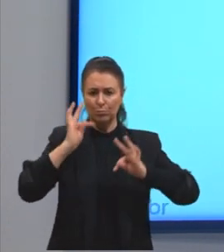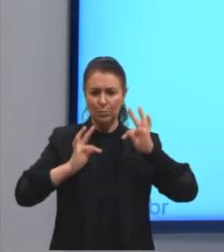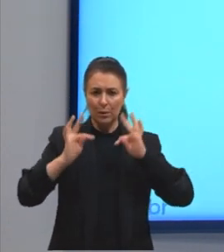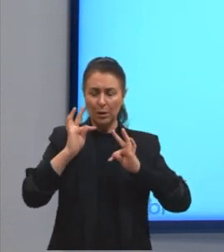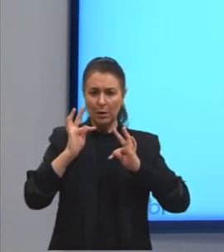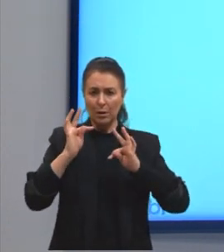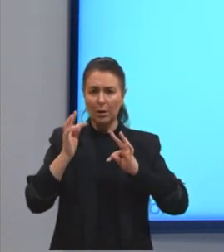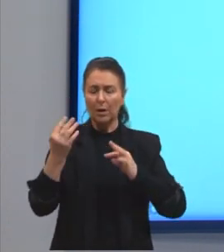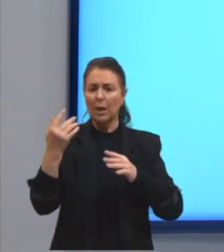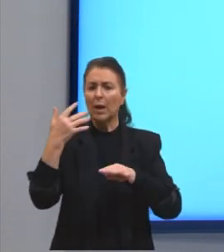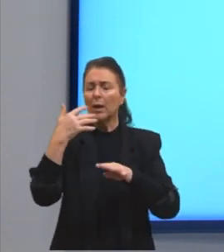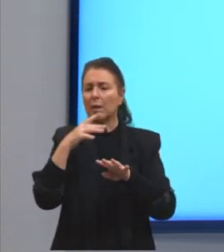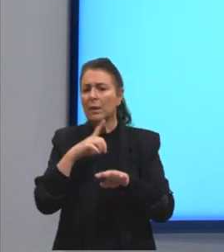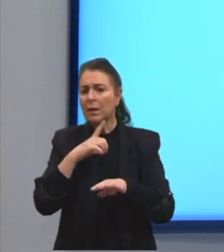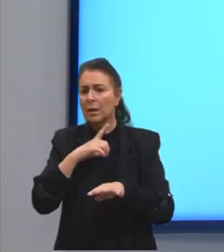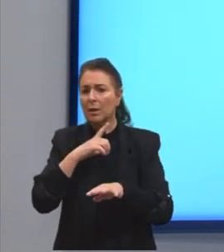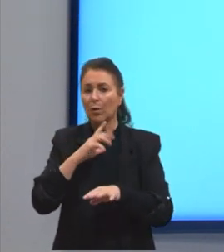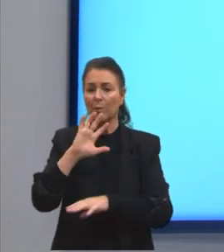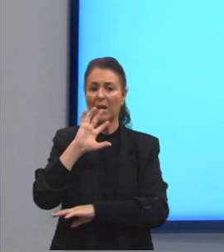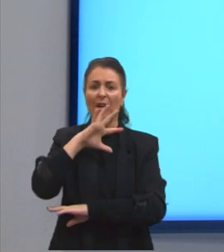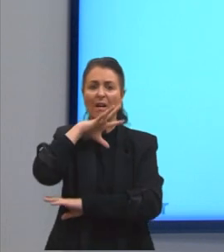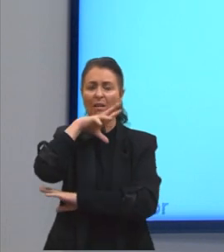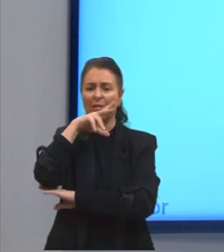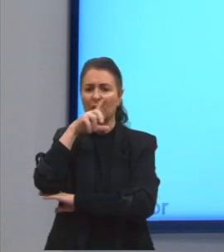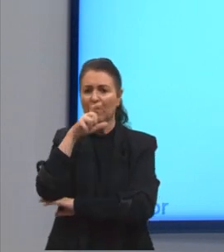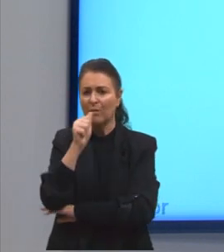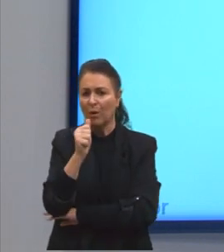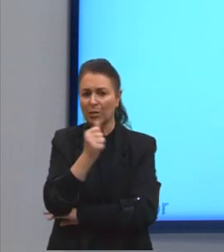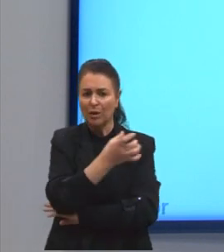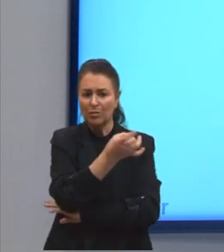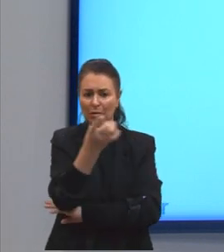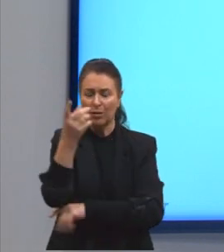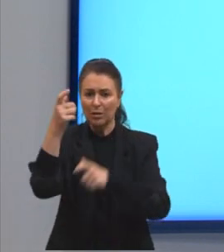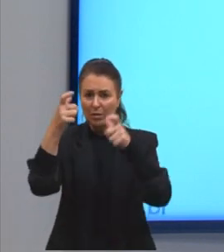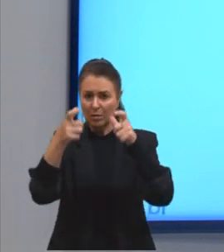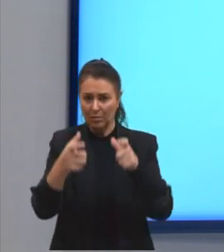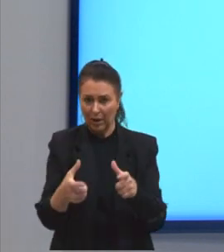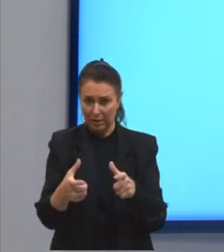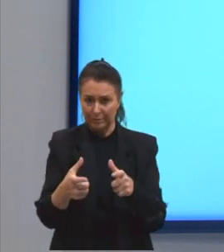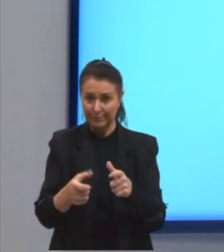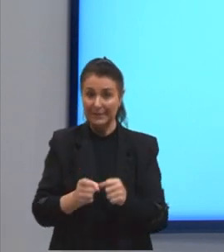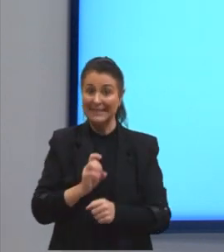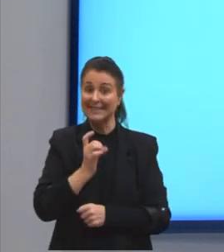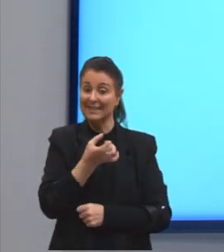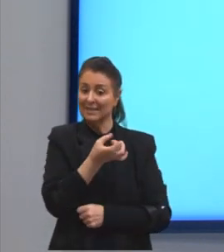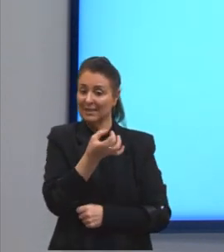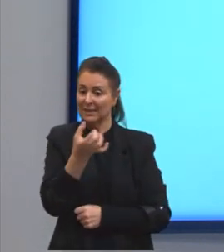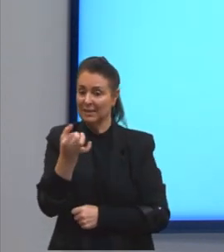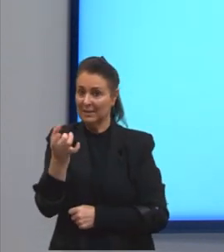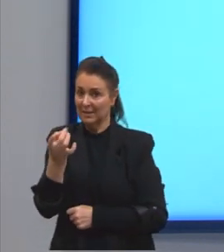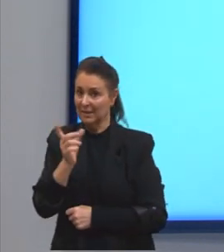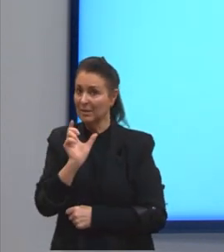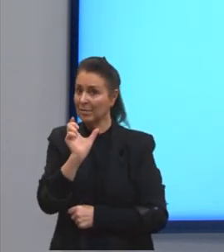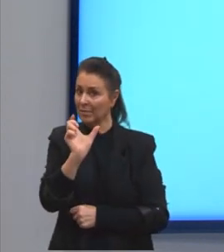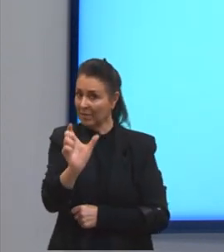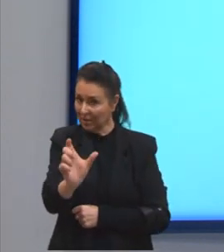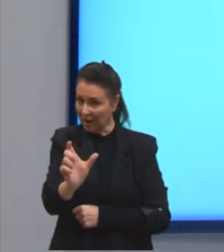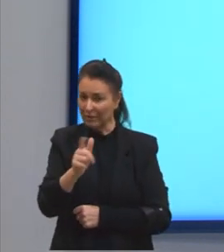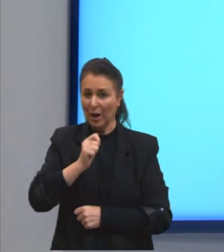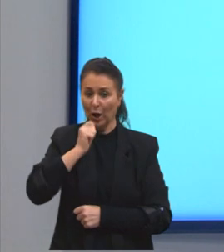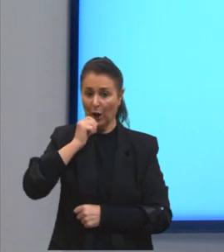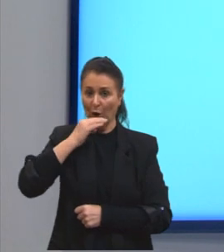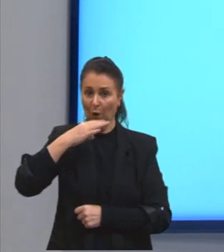sobre a fauna de cada lugar. Cada uma dessas palavras que está ali destacada com outras cores, ela